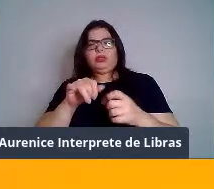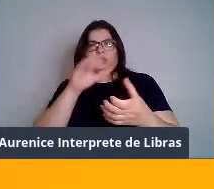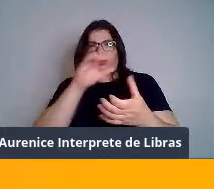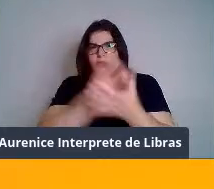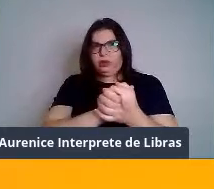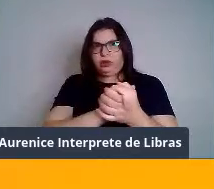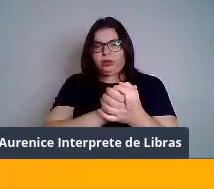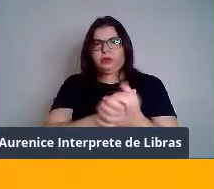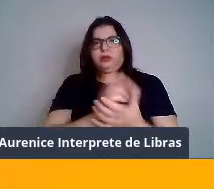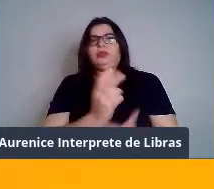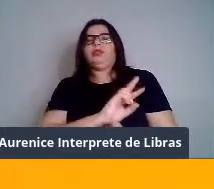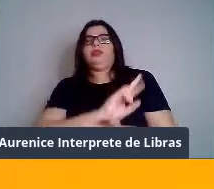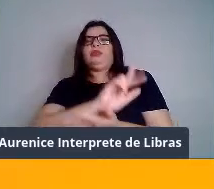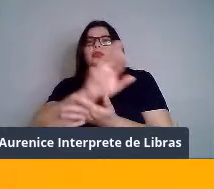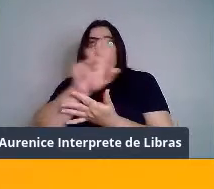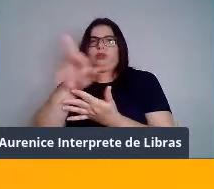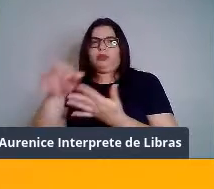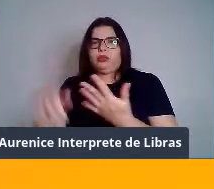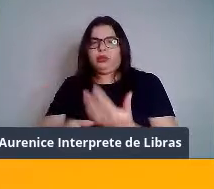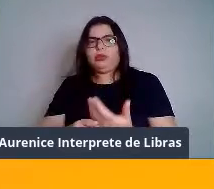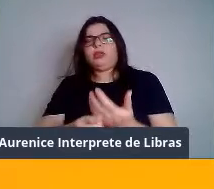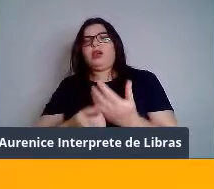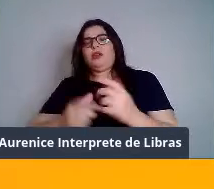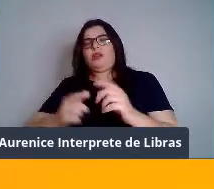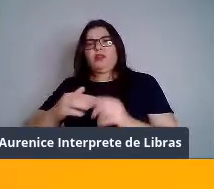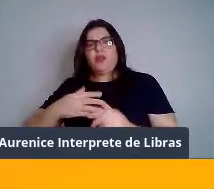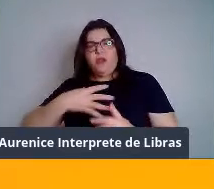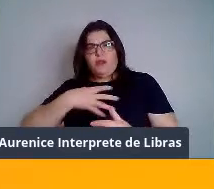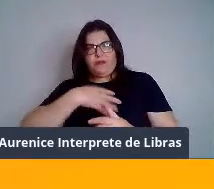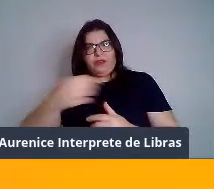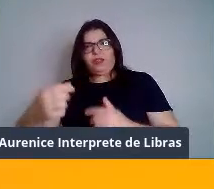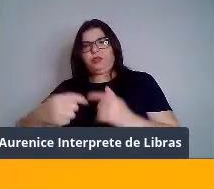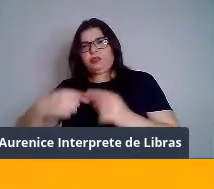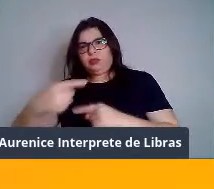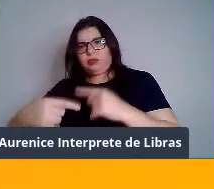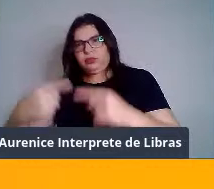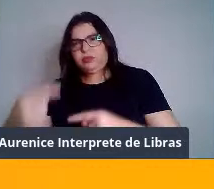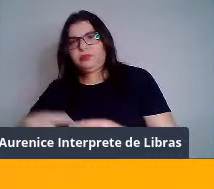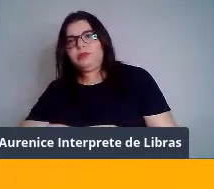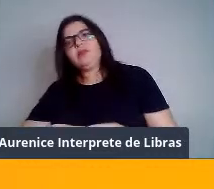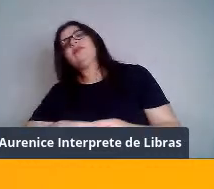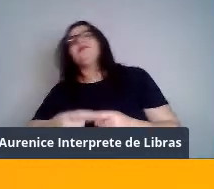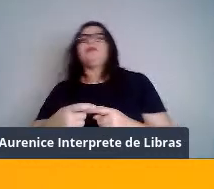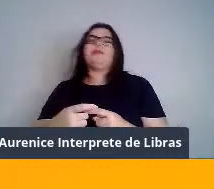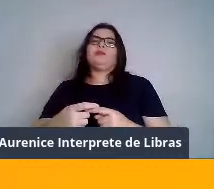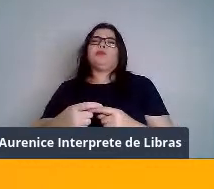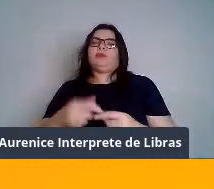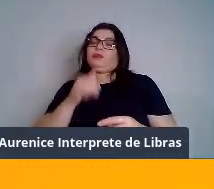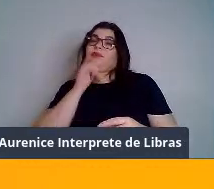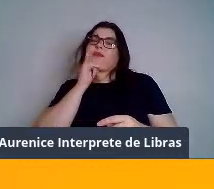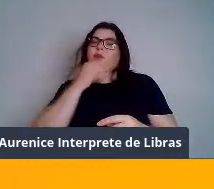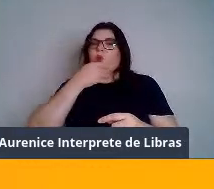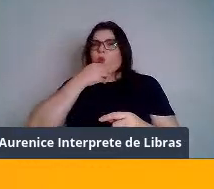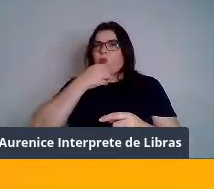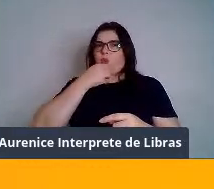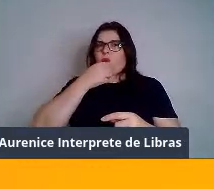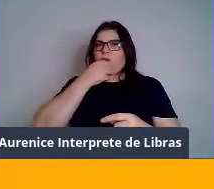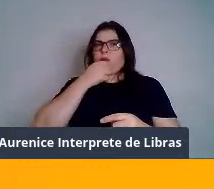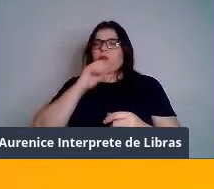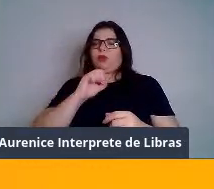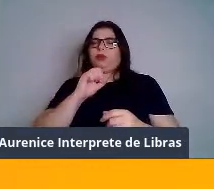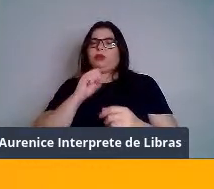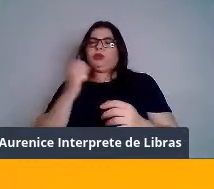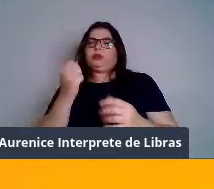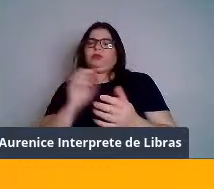quantidade de prole, a quantidade de descendentes. Então, no sistema poligínico, um macho, geralmente, se associa a várias fêmeas,